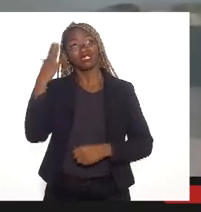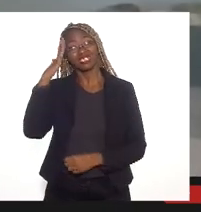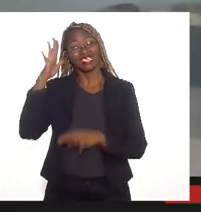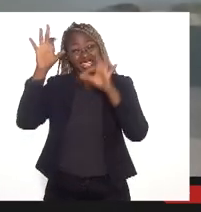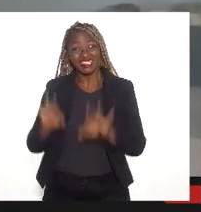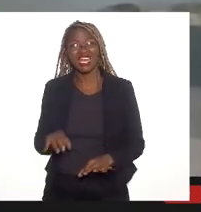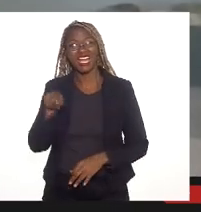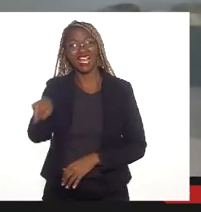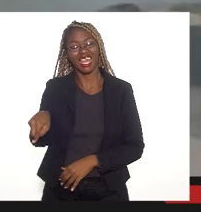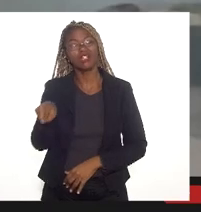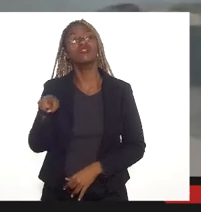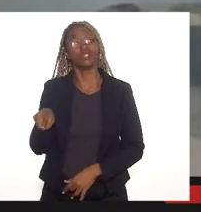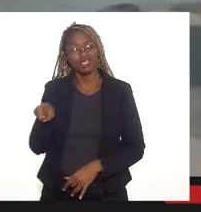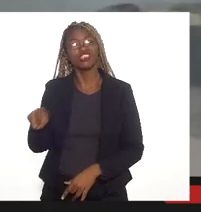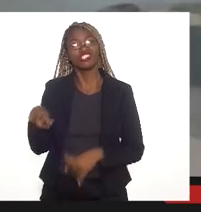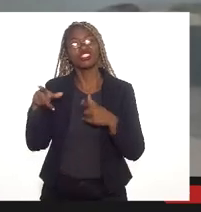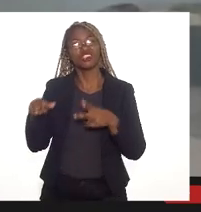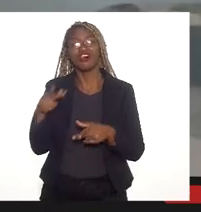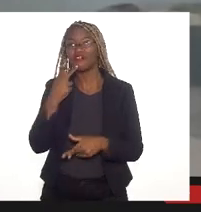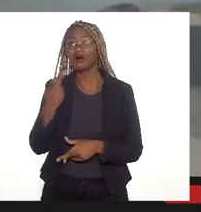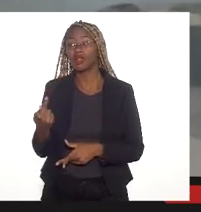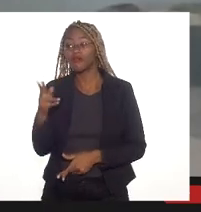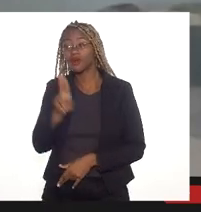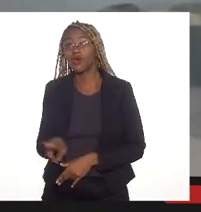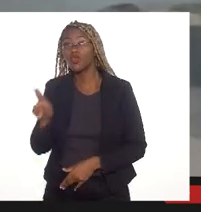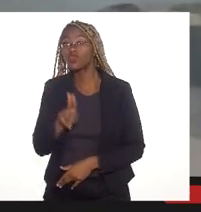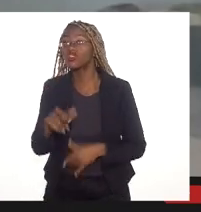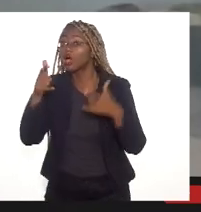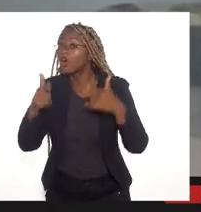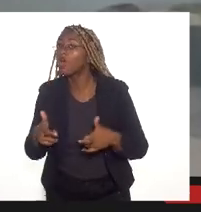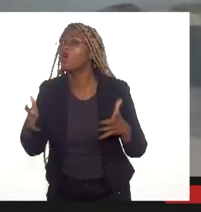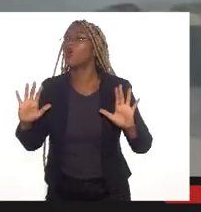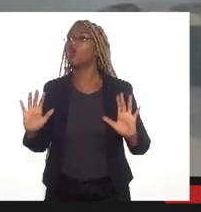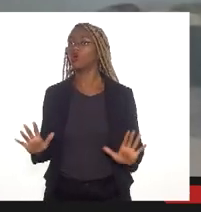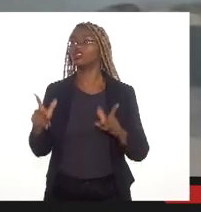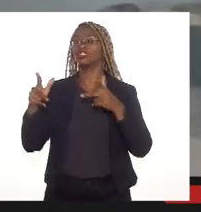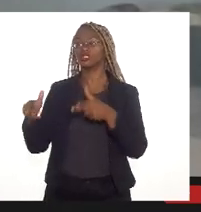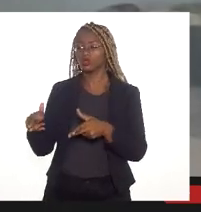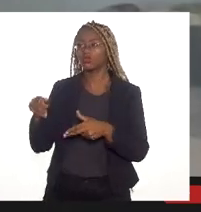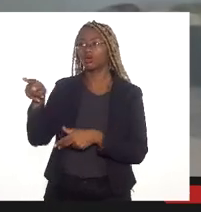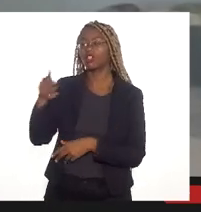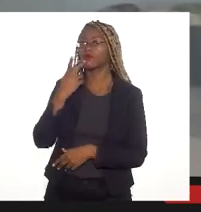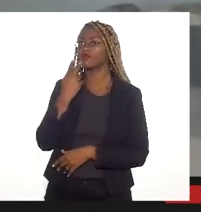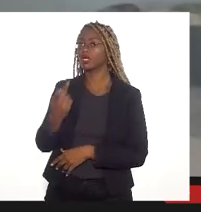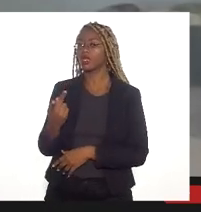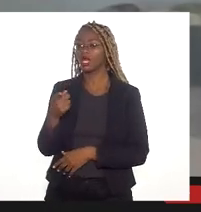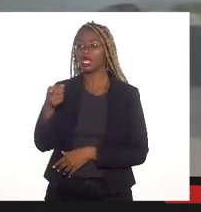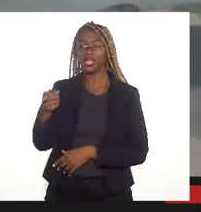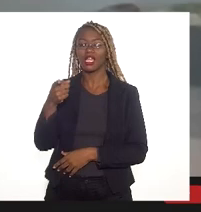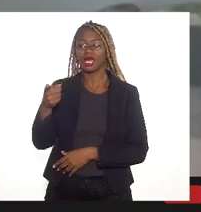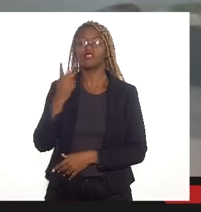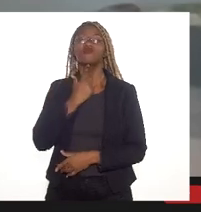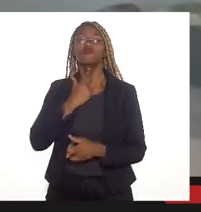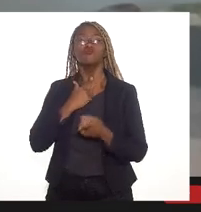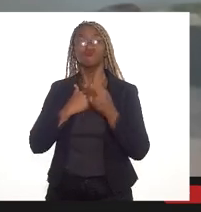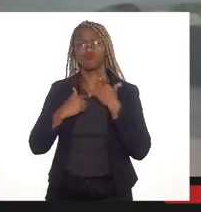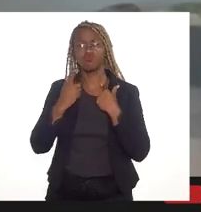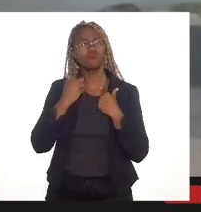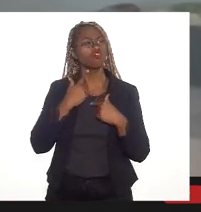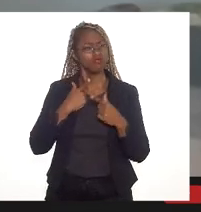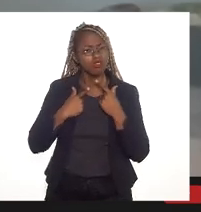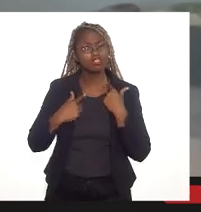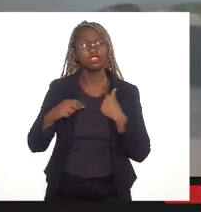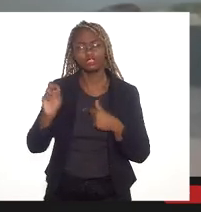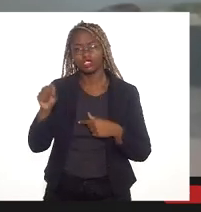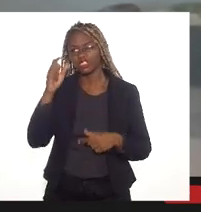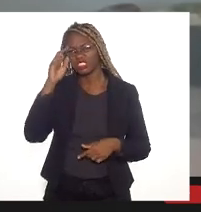este ponto onde vai ser implementado o empreendimento. Como o senhor falou, esse empreendimento é altamente desejável para a Duca de Caxias,